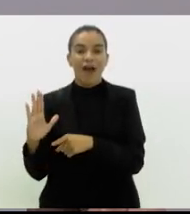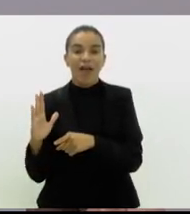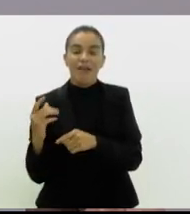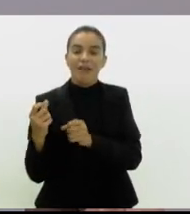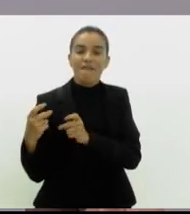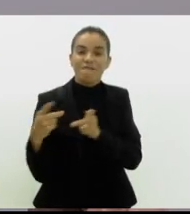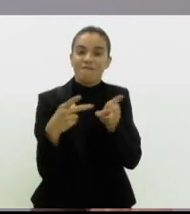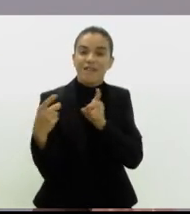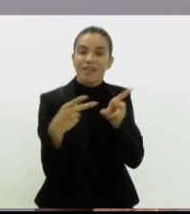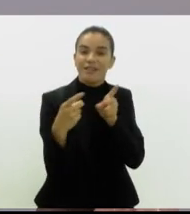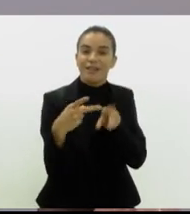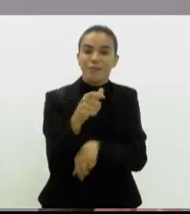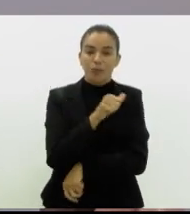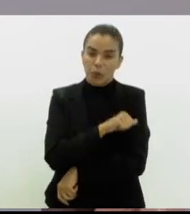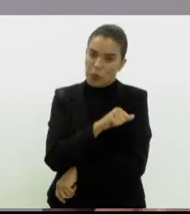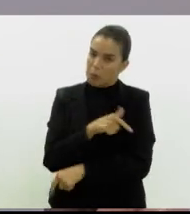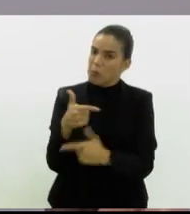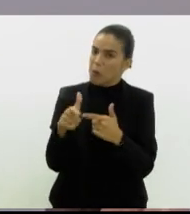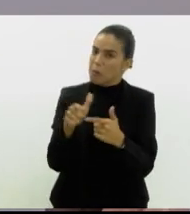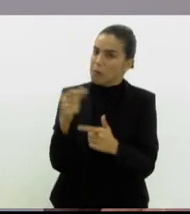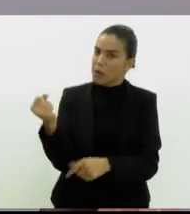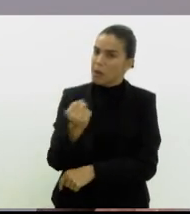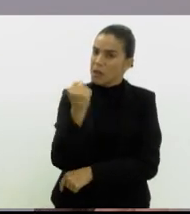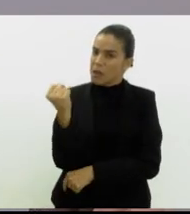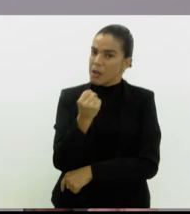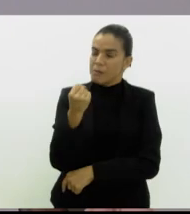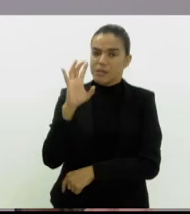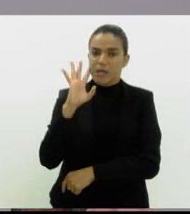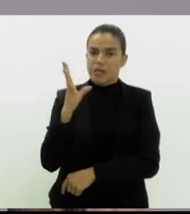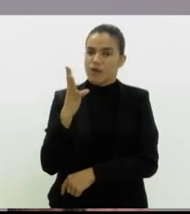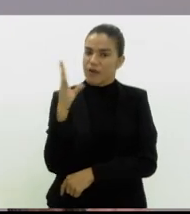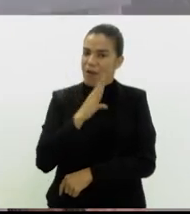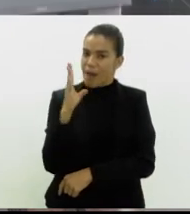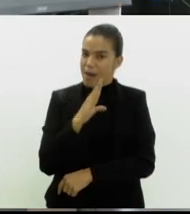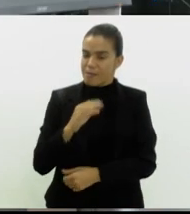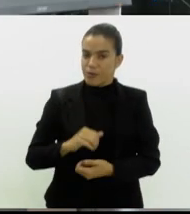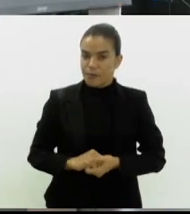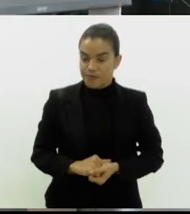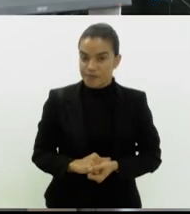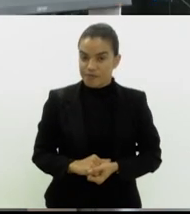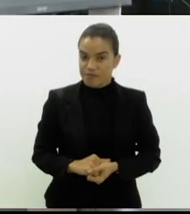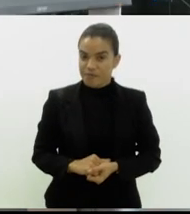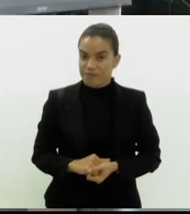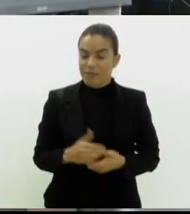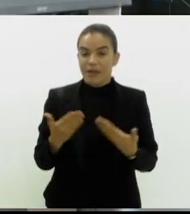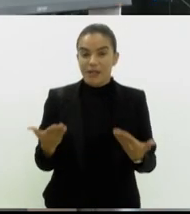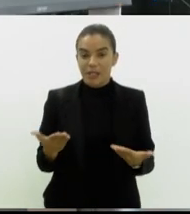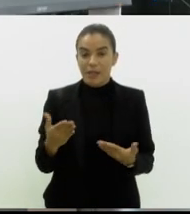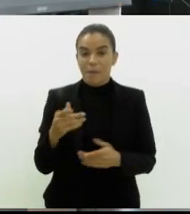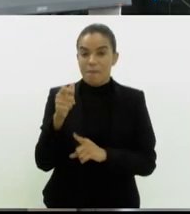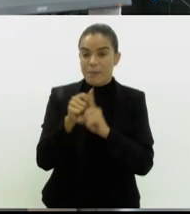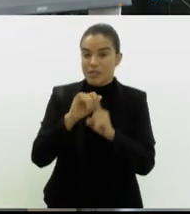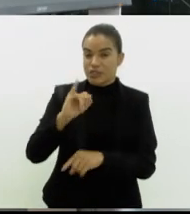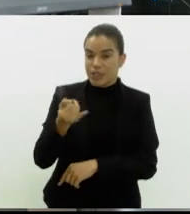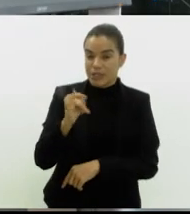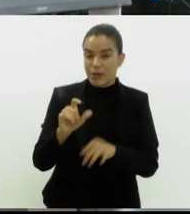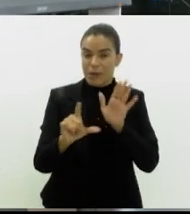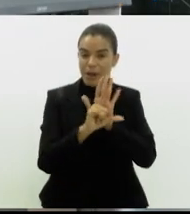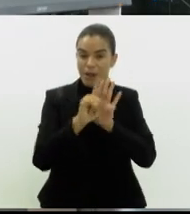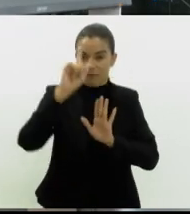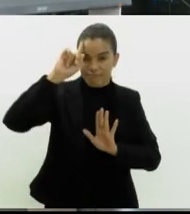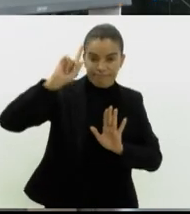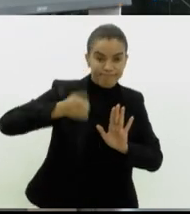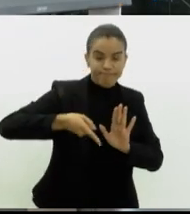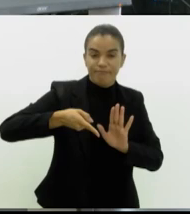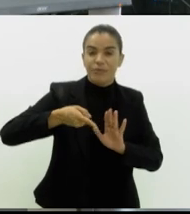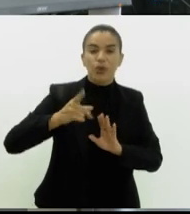barato. Então tem um problema grave que precisa de atuação rápida e nós vamos tentar fazer isso. Em janeiro, uma lei determinou que